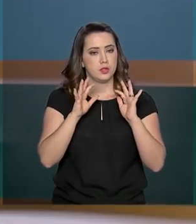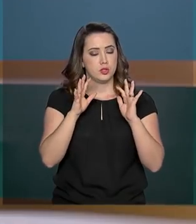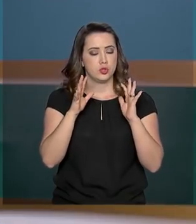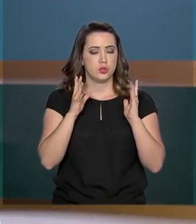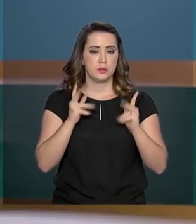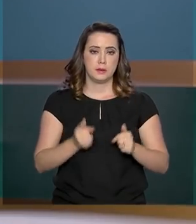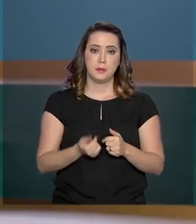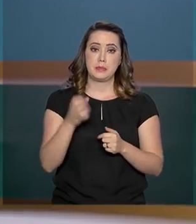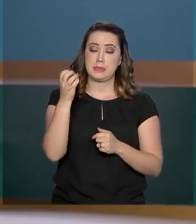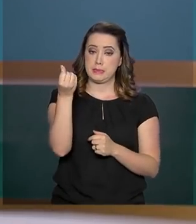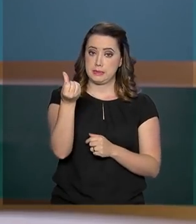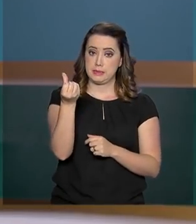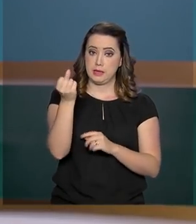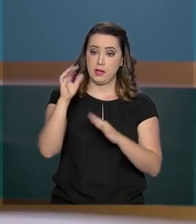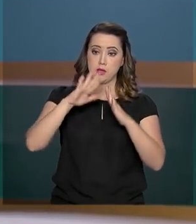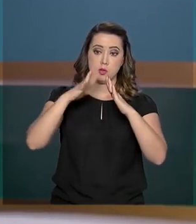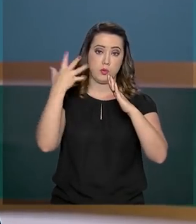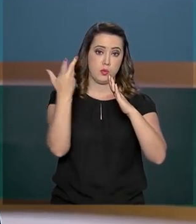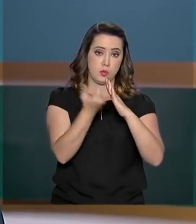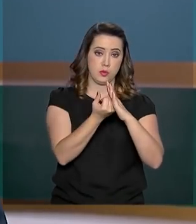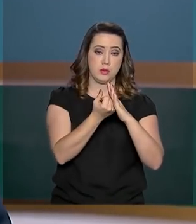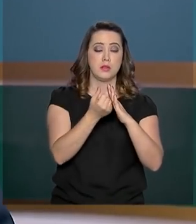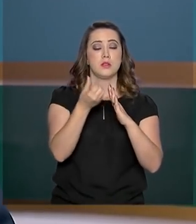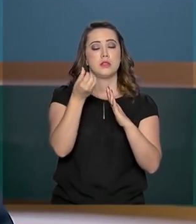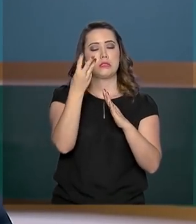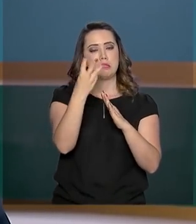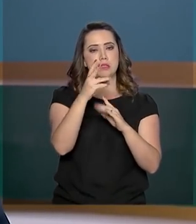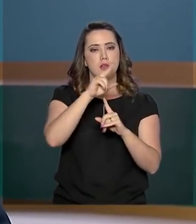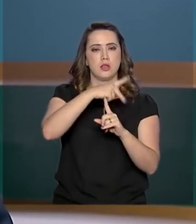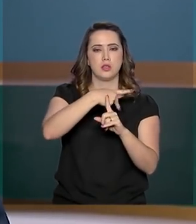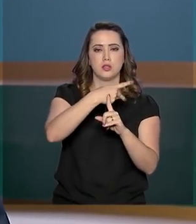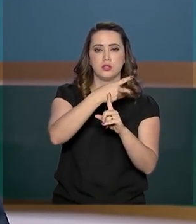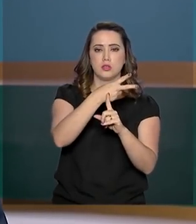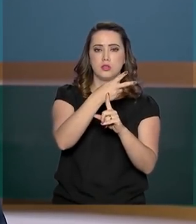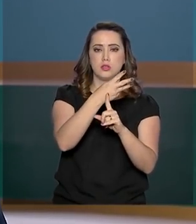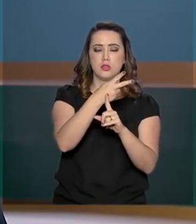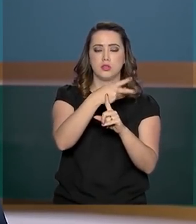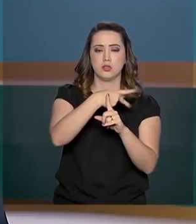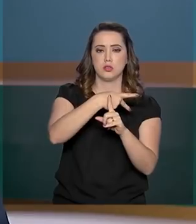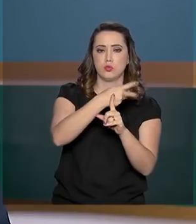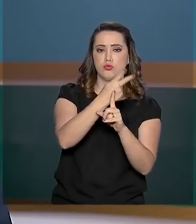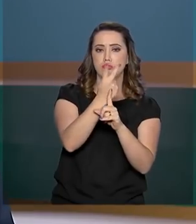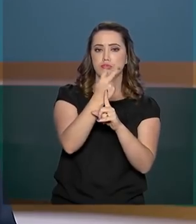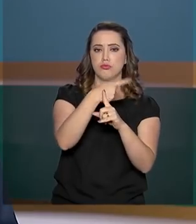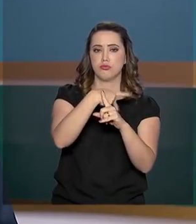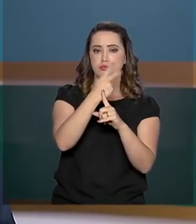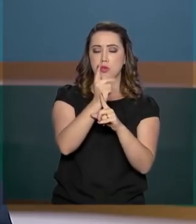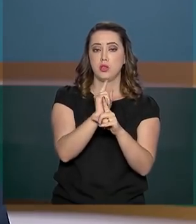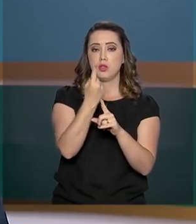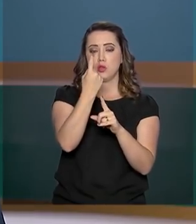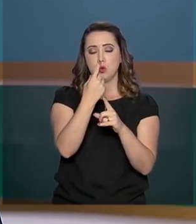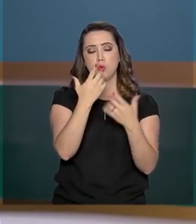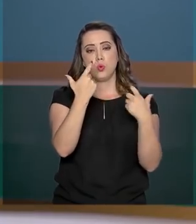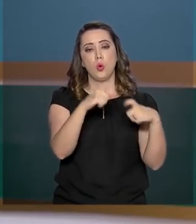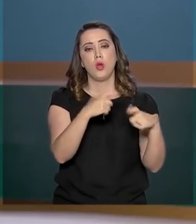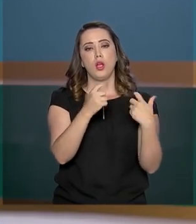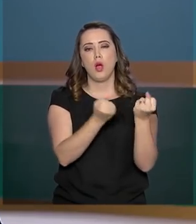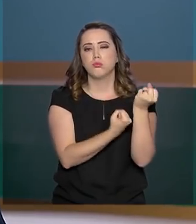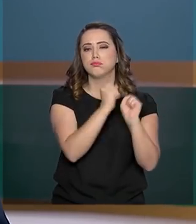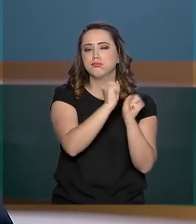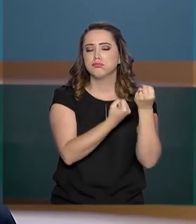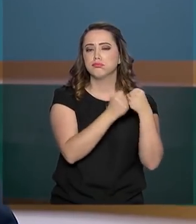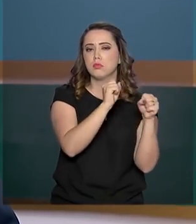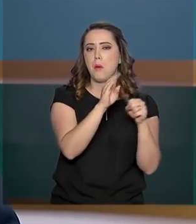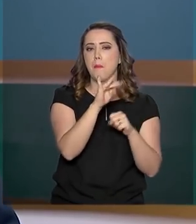energia solar, três de energia eólica, cinco hidrelétricas e uma central que produz a partir de biomassa. Os